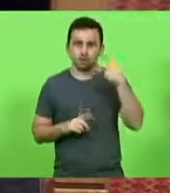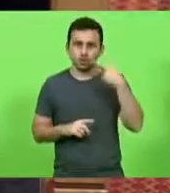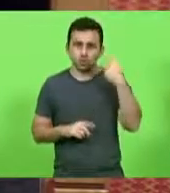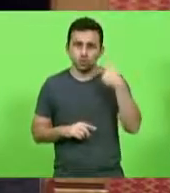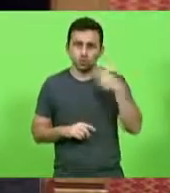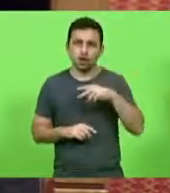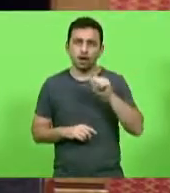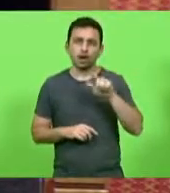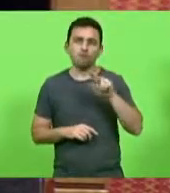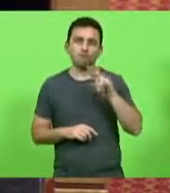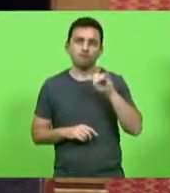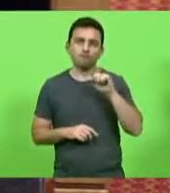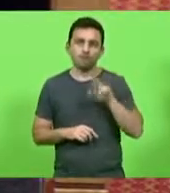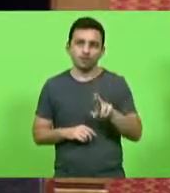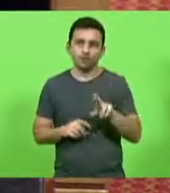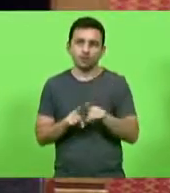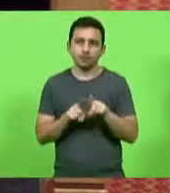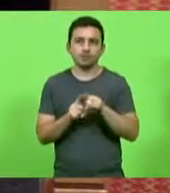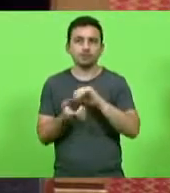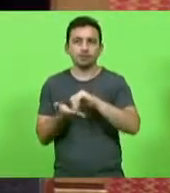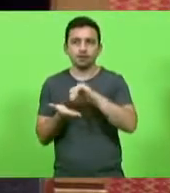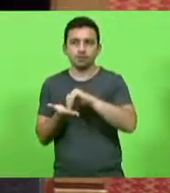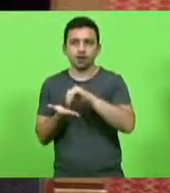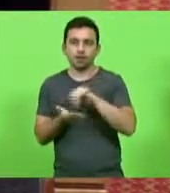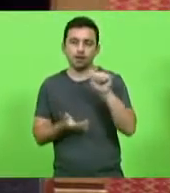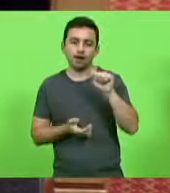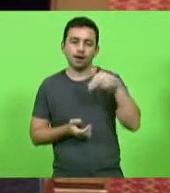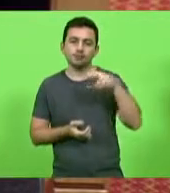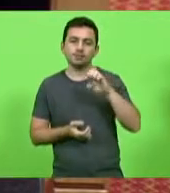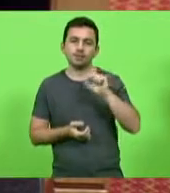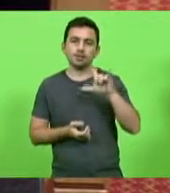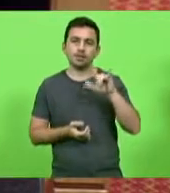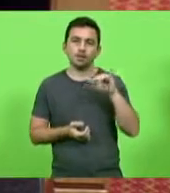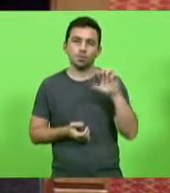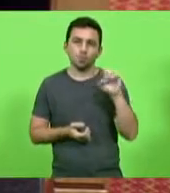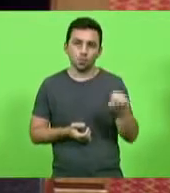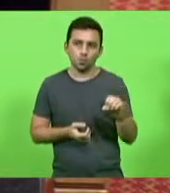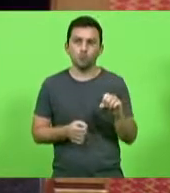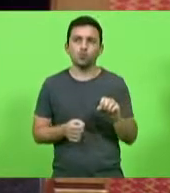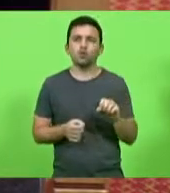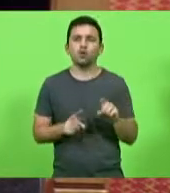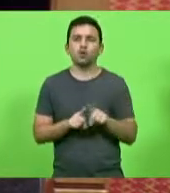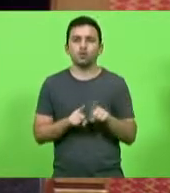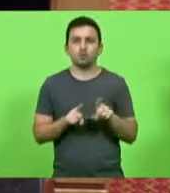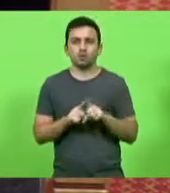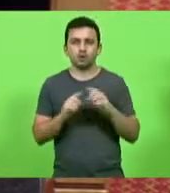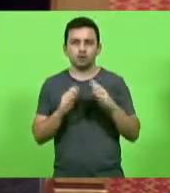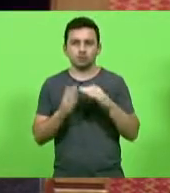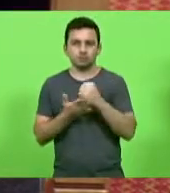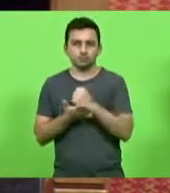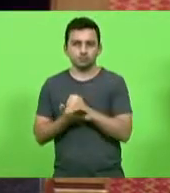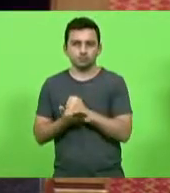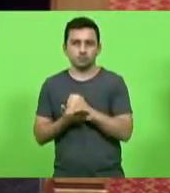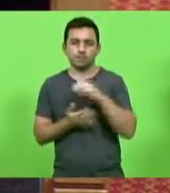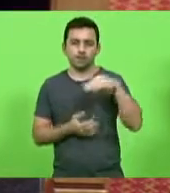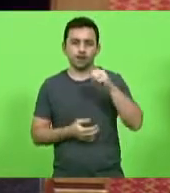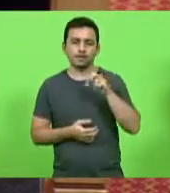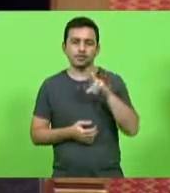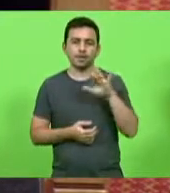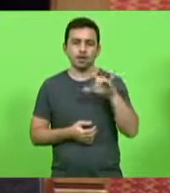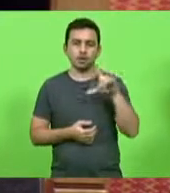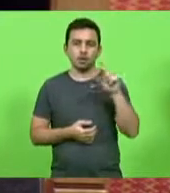Tomaszewski, secretário da Indústria e Comércio, Anselmo Bertotti, e o despachante, Marcelo Carneiro